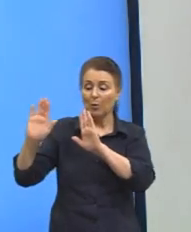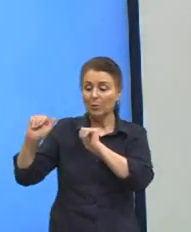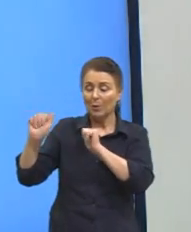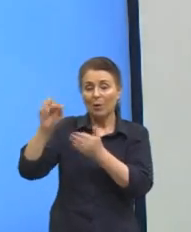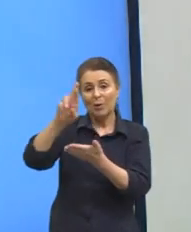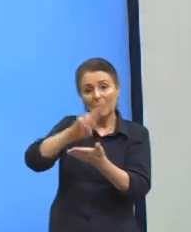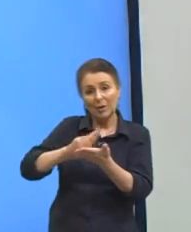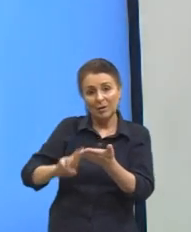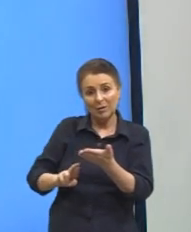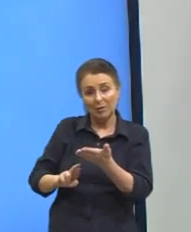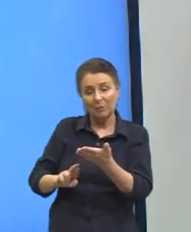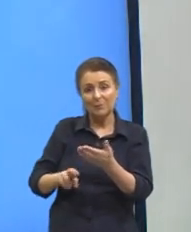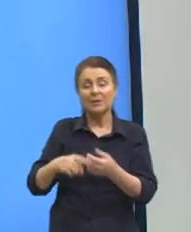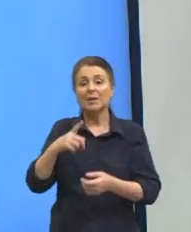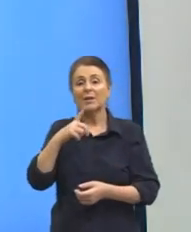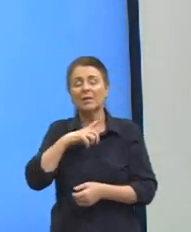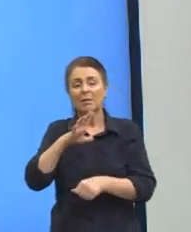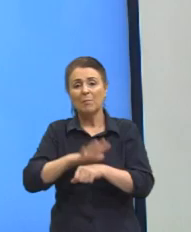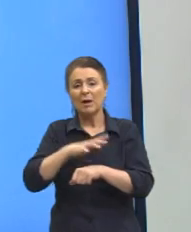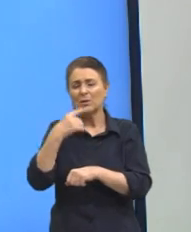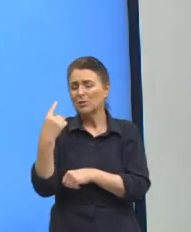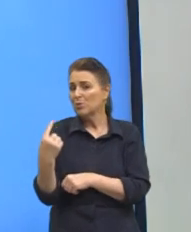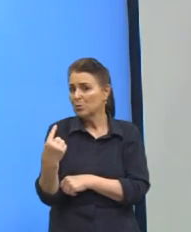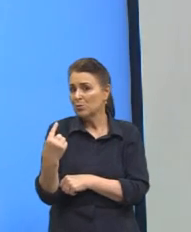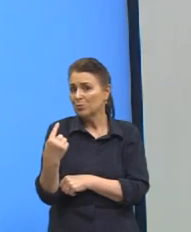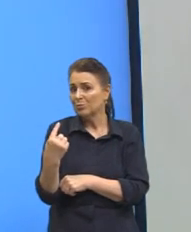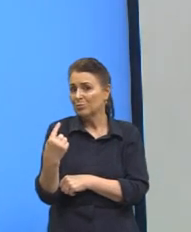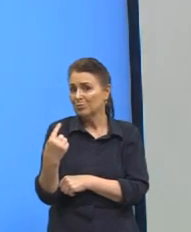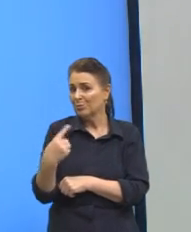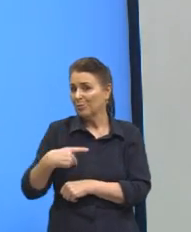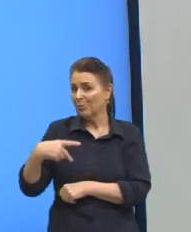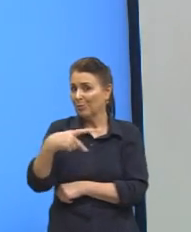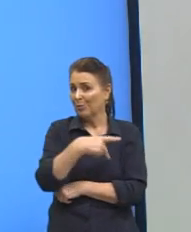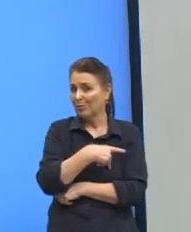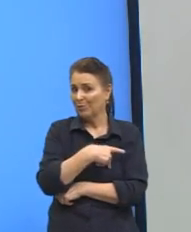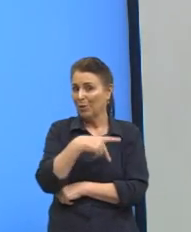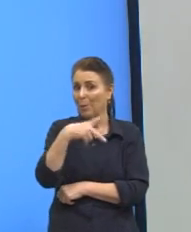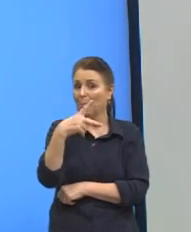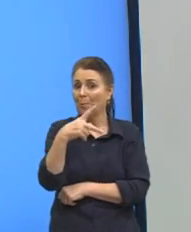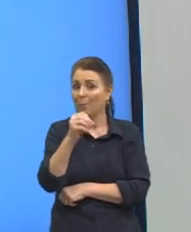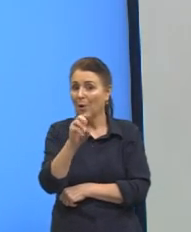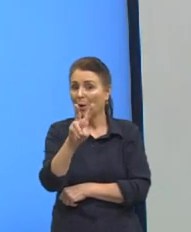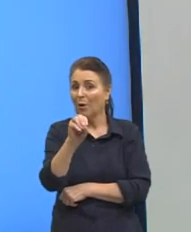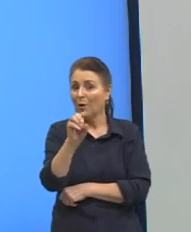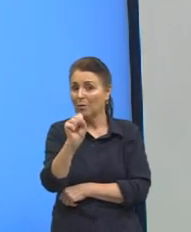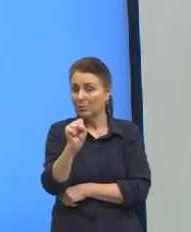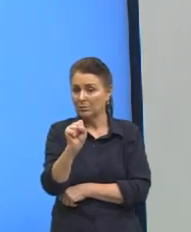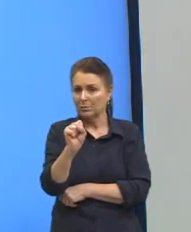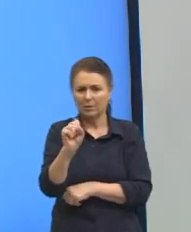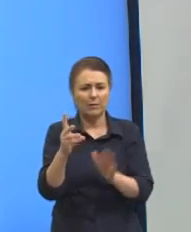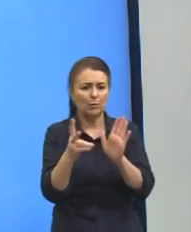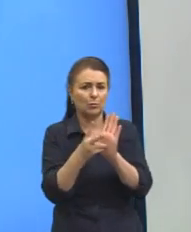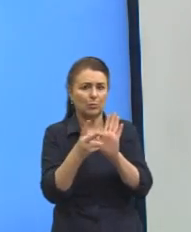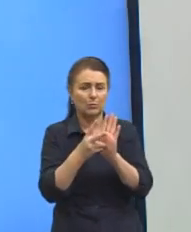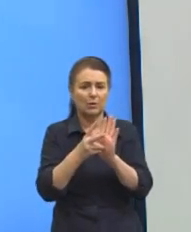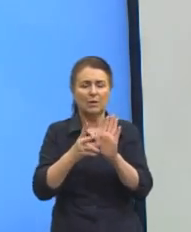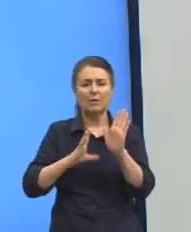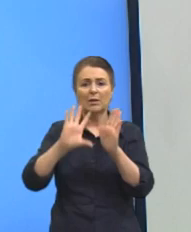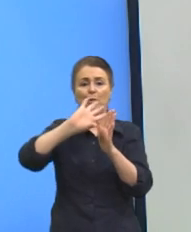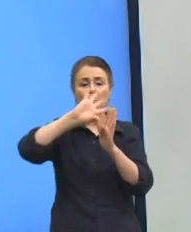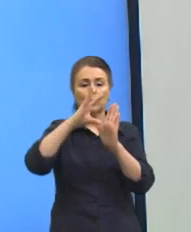redação, pressupõe que são mais de um povos. Então, a gente não está falando só dos indígenas, por exemplo. A gente está falando de quilombolas, extrativistas.